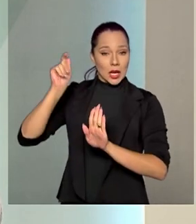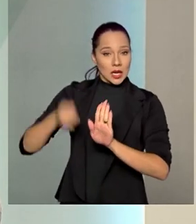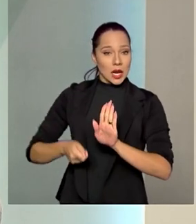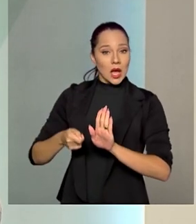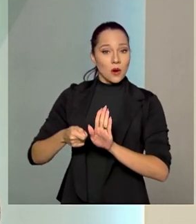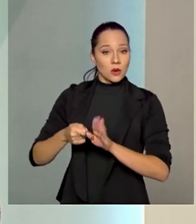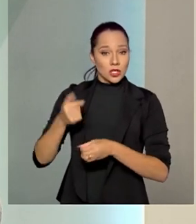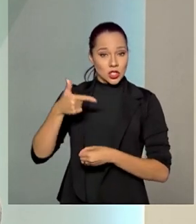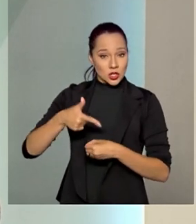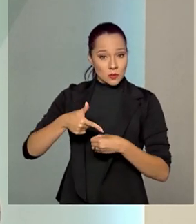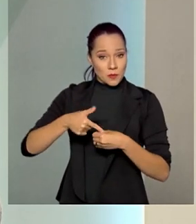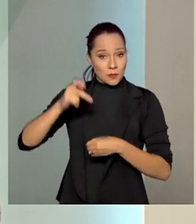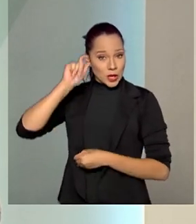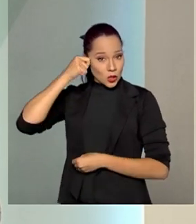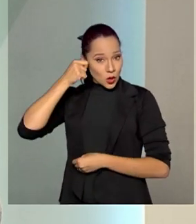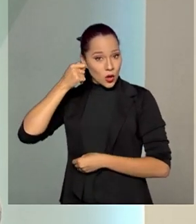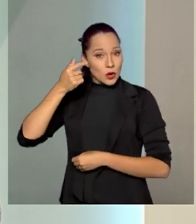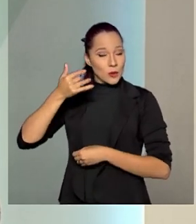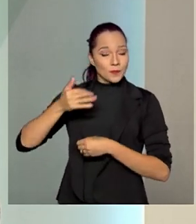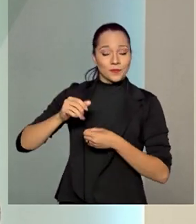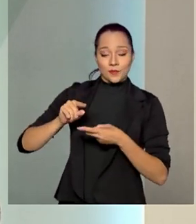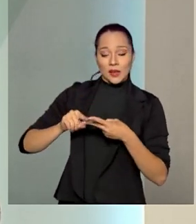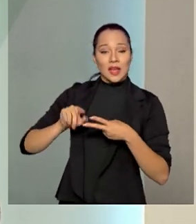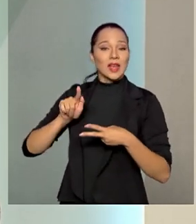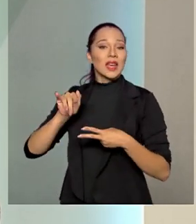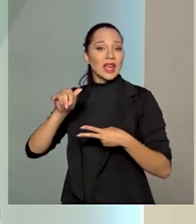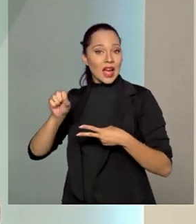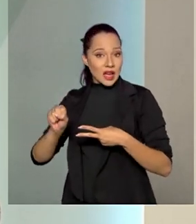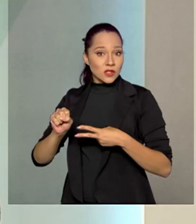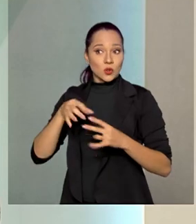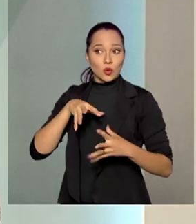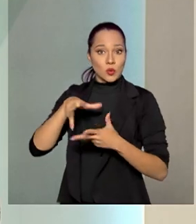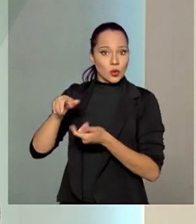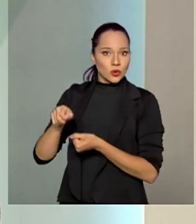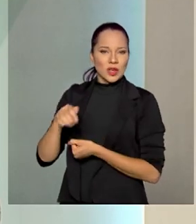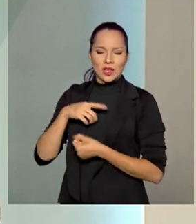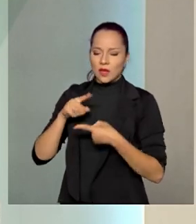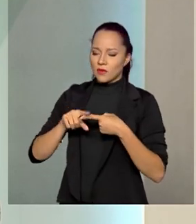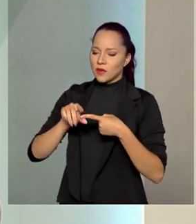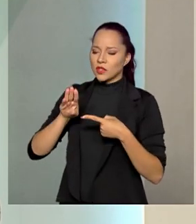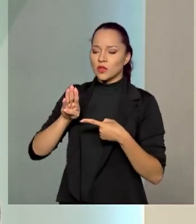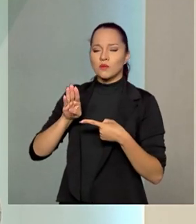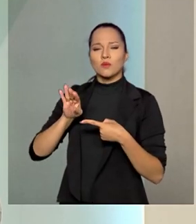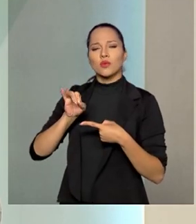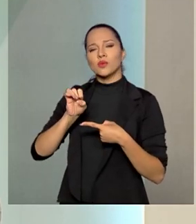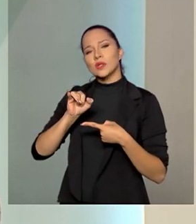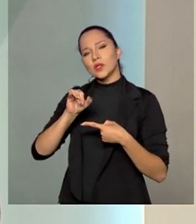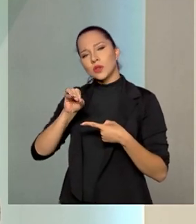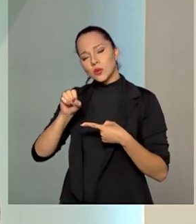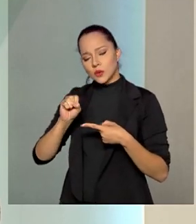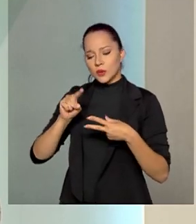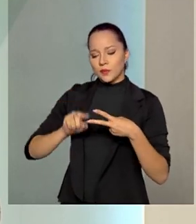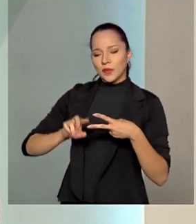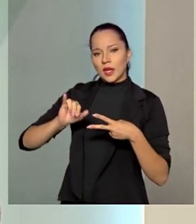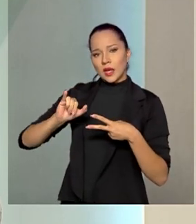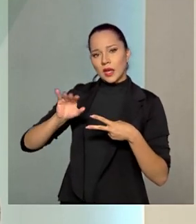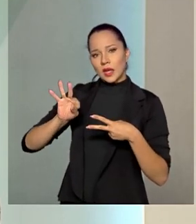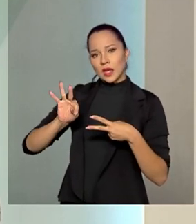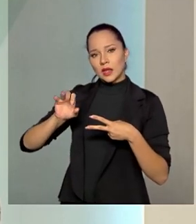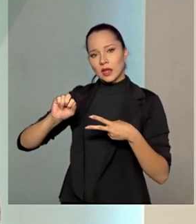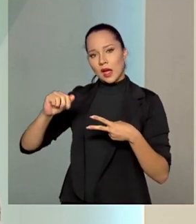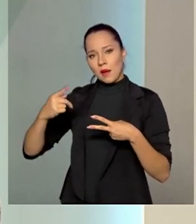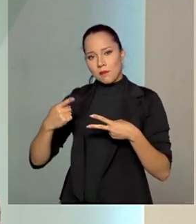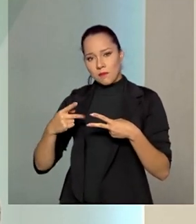e gás já realizado no mundo, onde saíram os campos de Búzios e Itapu. Ano